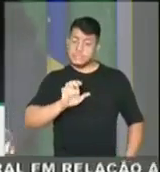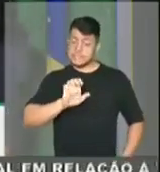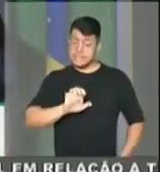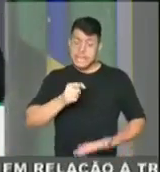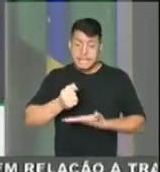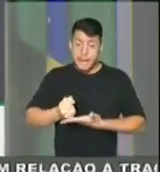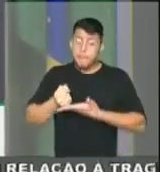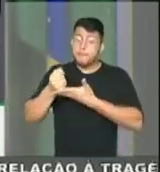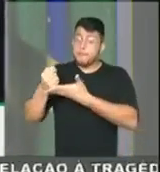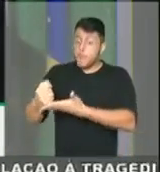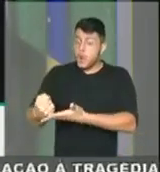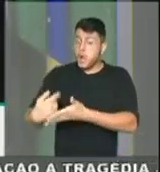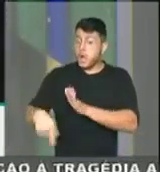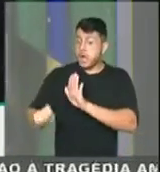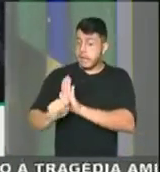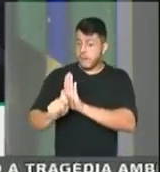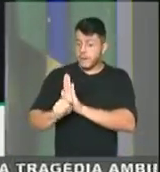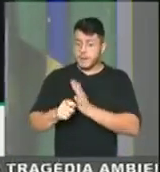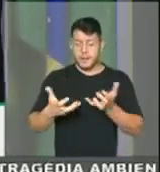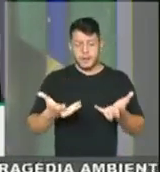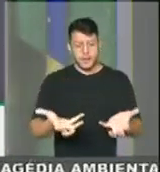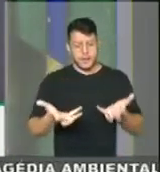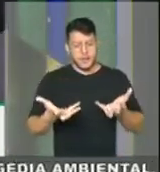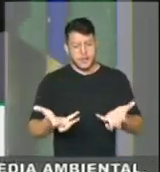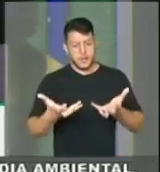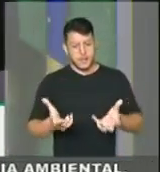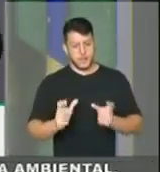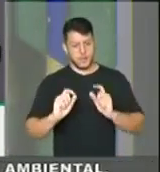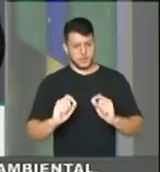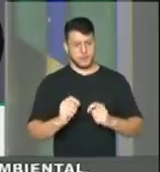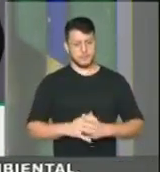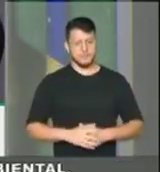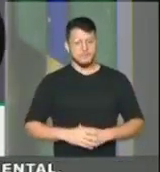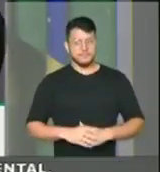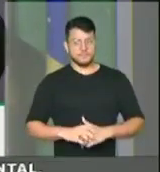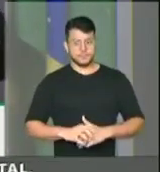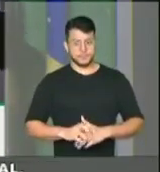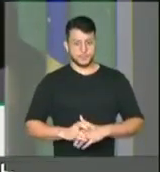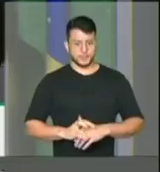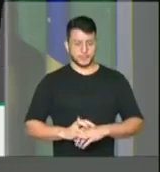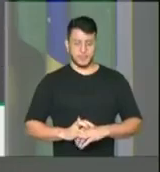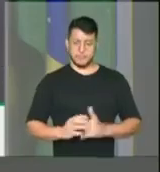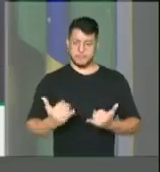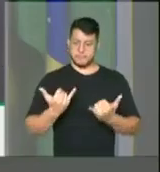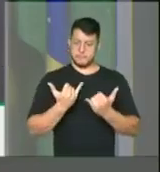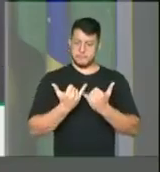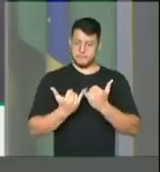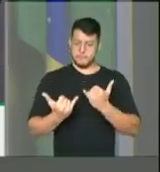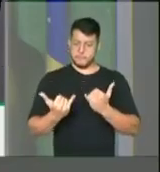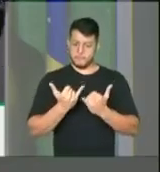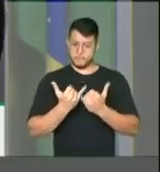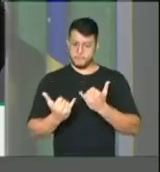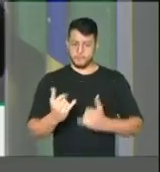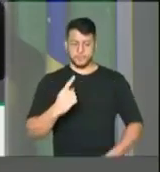querem que a gente engula de que